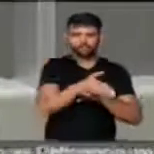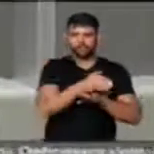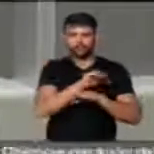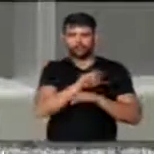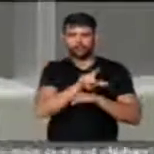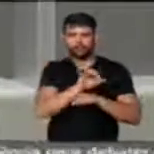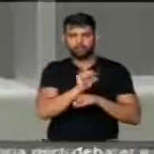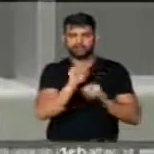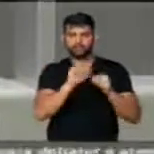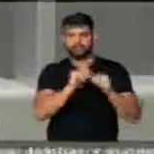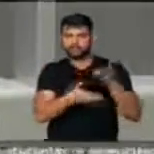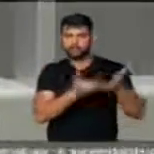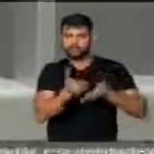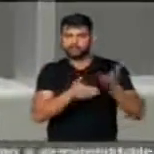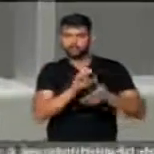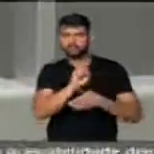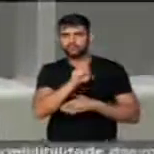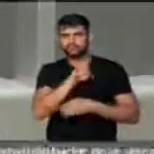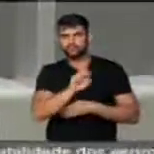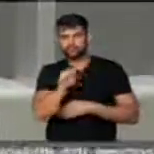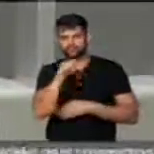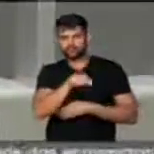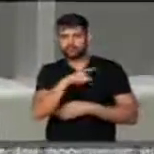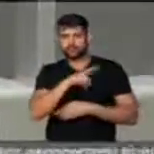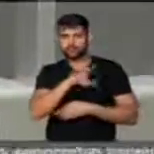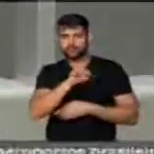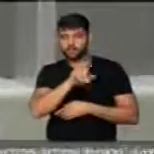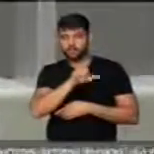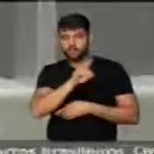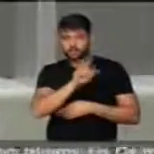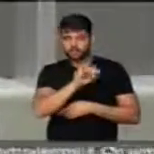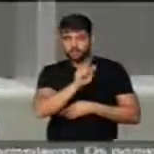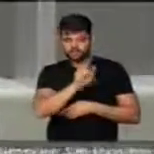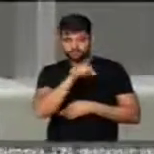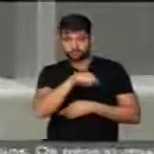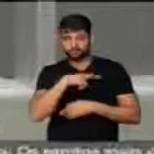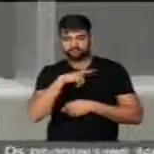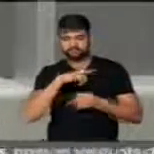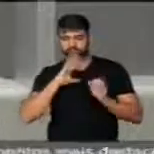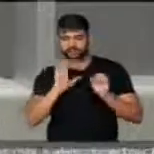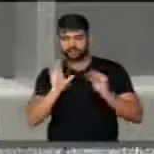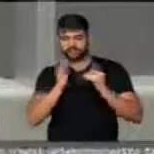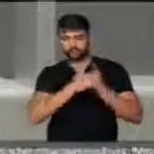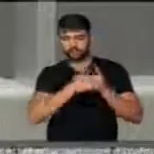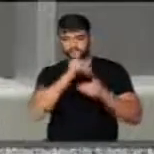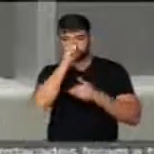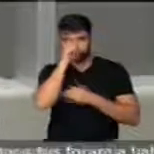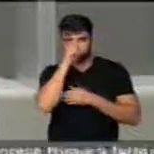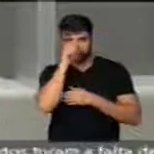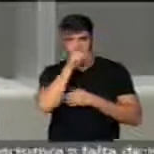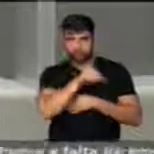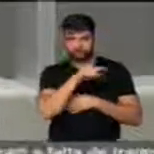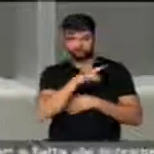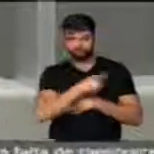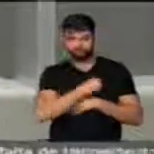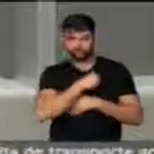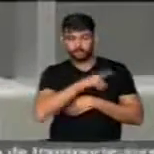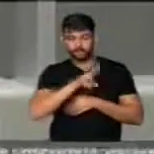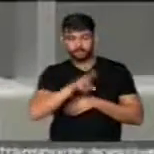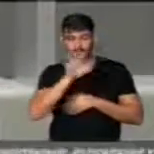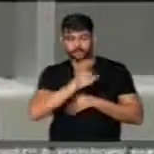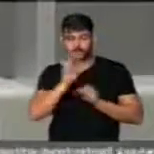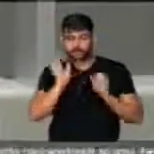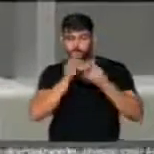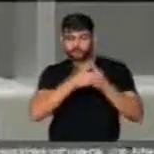fazendo atendimento do SUS. Se Uberlândia fechou as portas, ou a Universidade